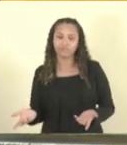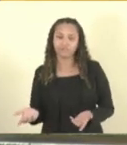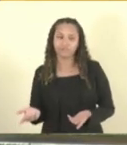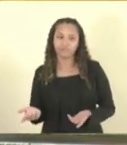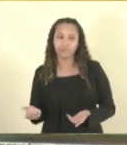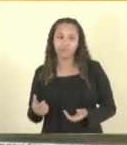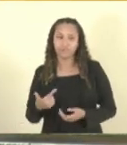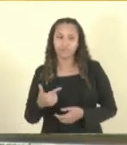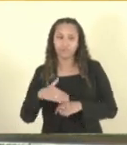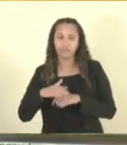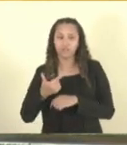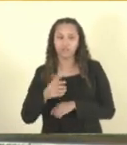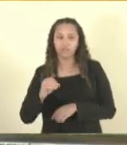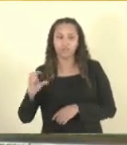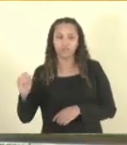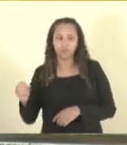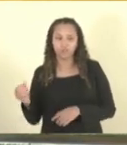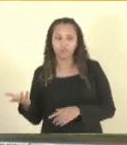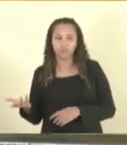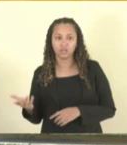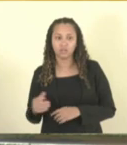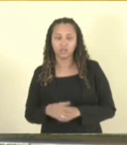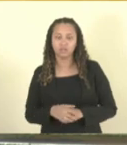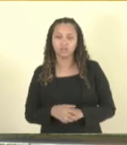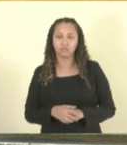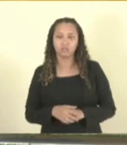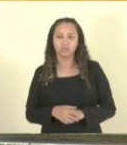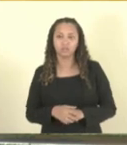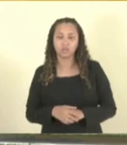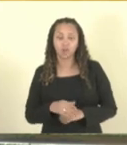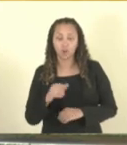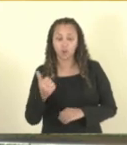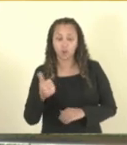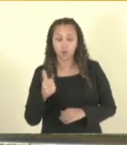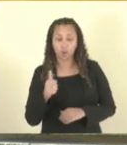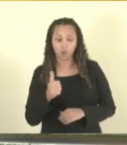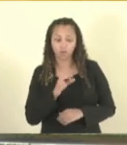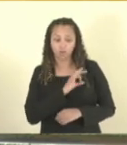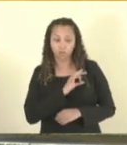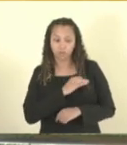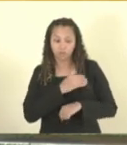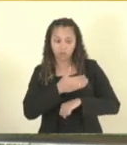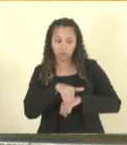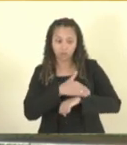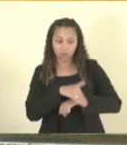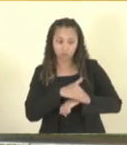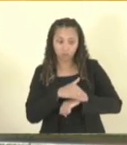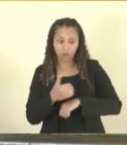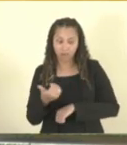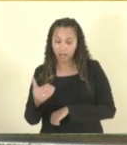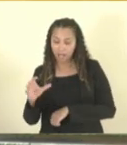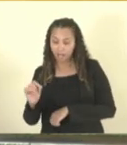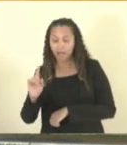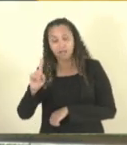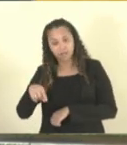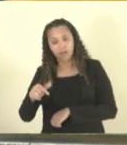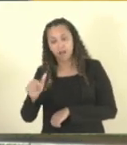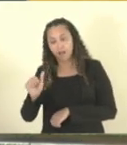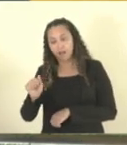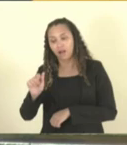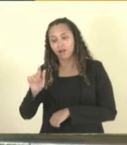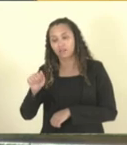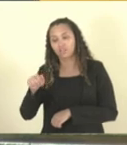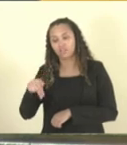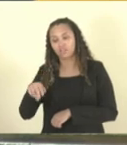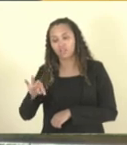deixa eu ver, só na DENARC, que é uma divisão grande aqui, em 11 policiais de rua, 10 são agentes de polícia. Eu tenho aqui a